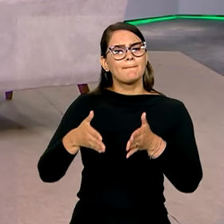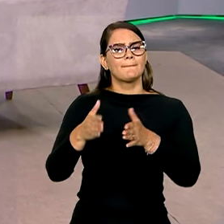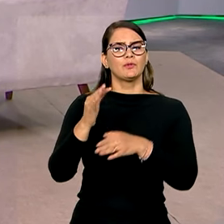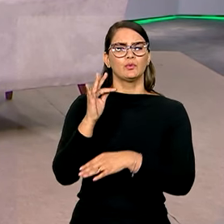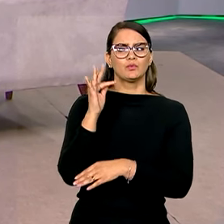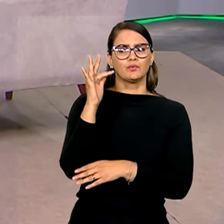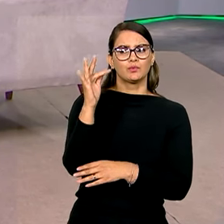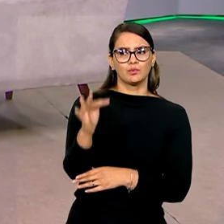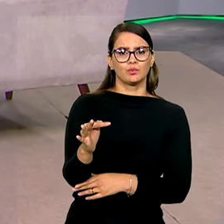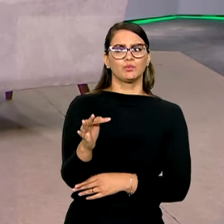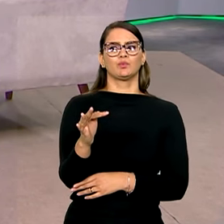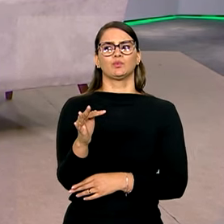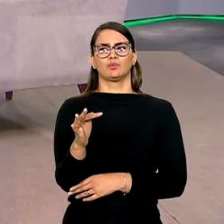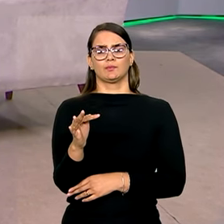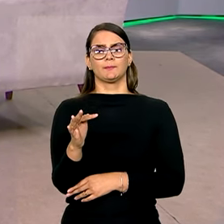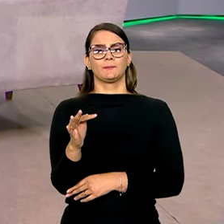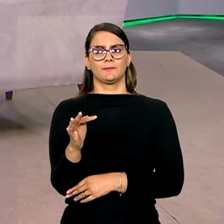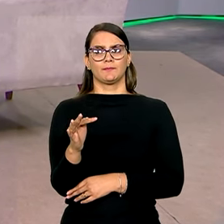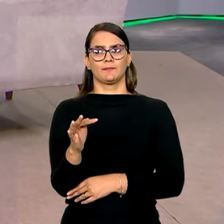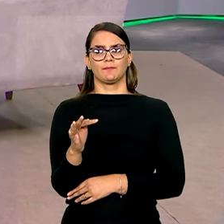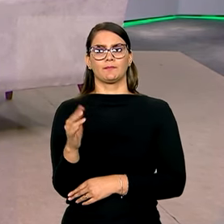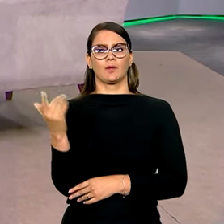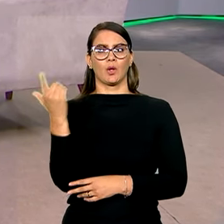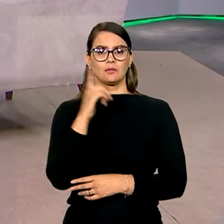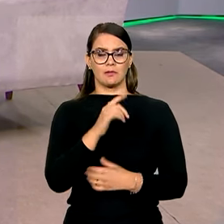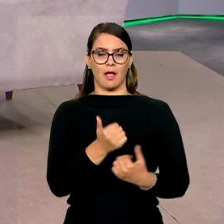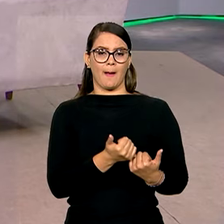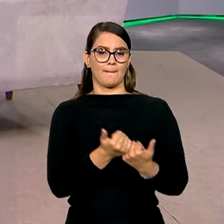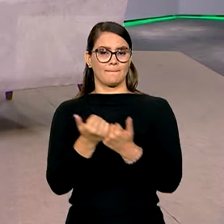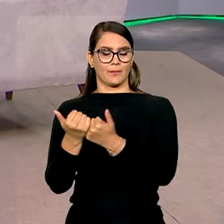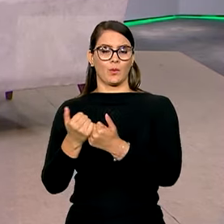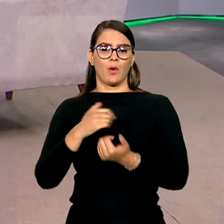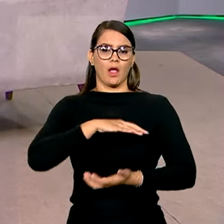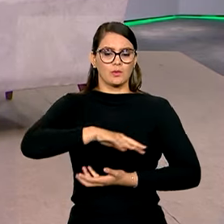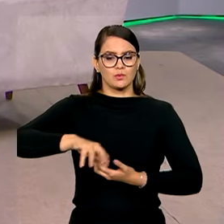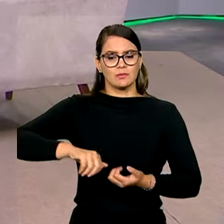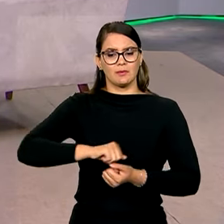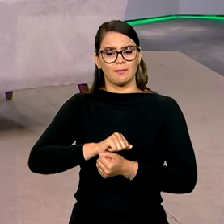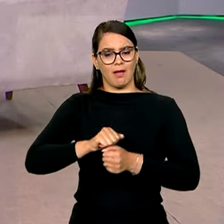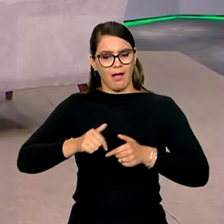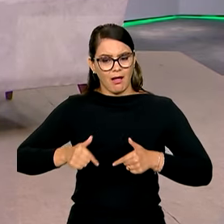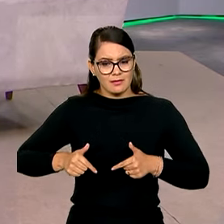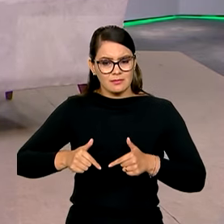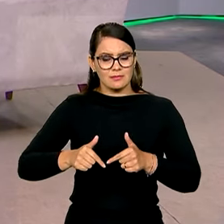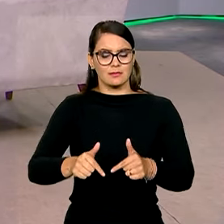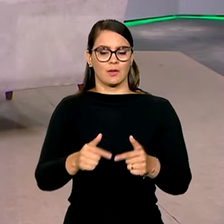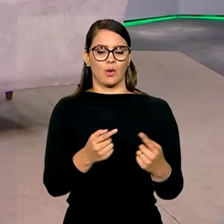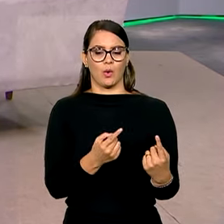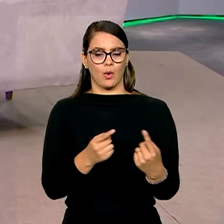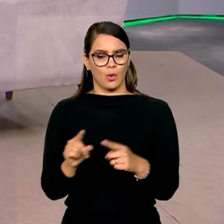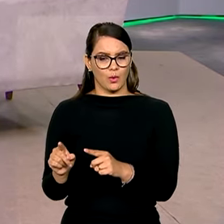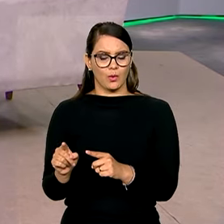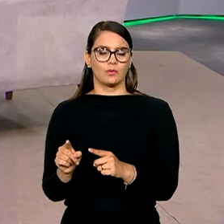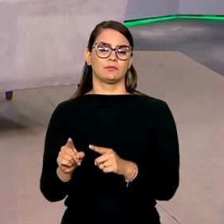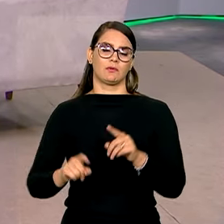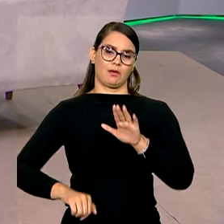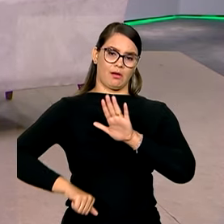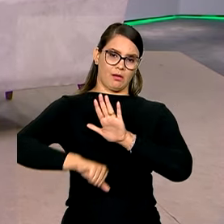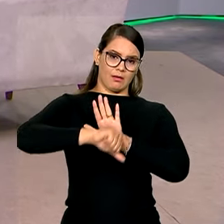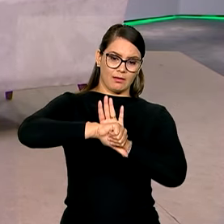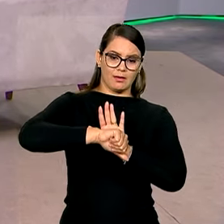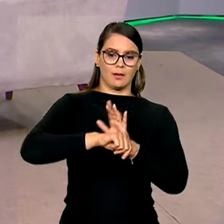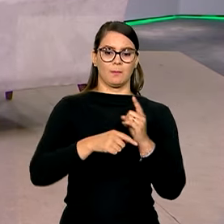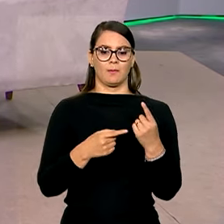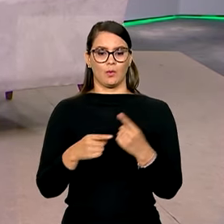futuro próximo aí, para dar sustentabilidade, realmente, a essas ações de combate à criminalidade,